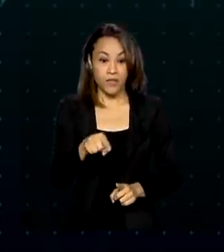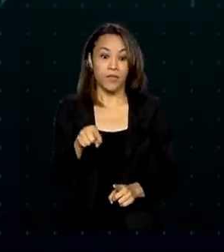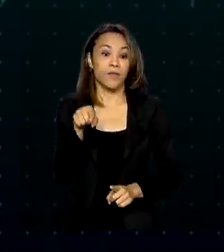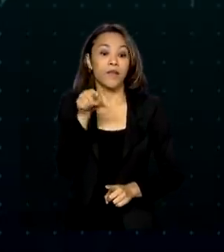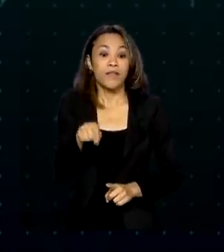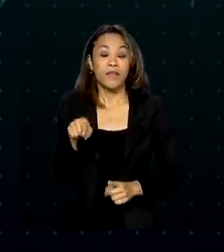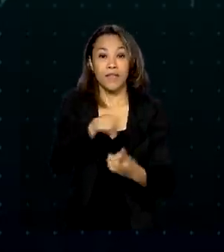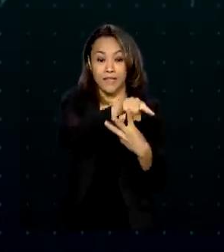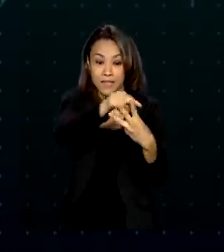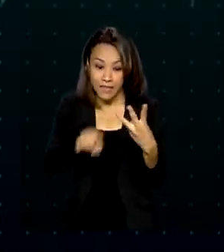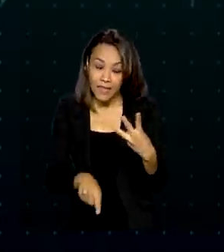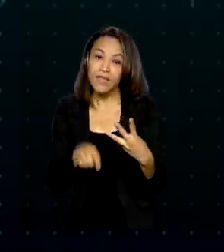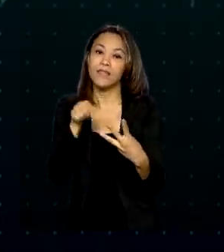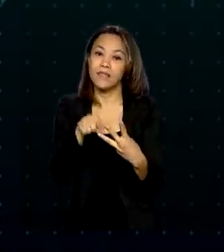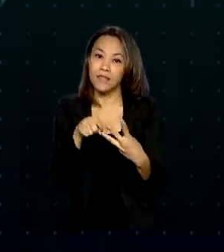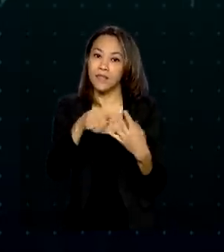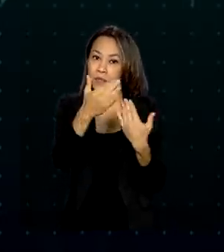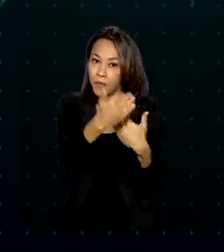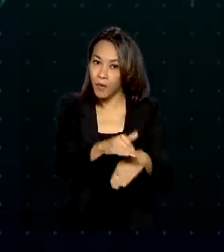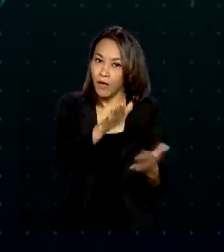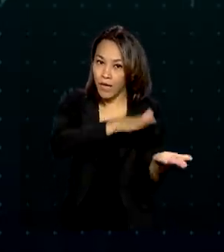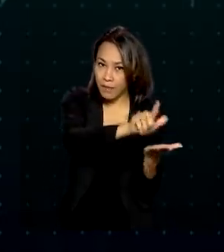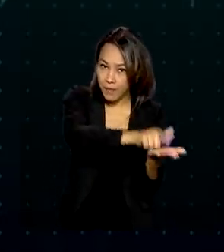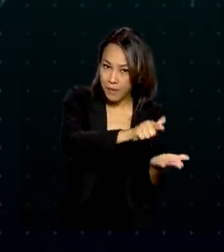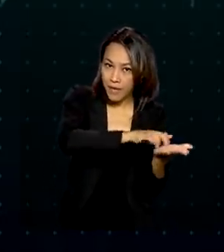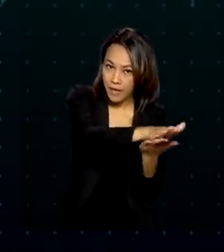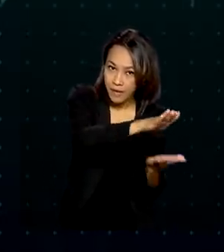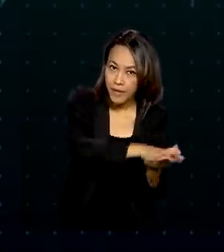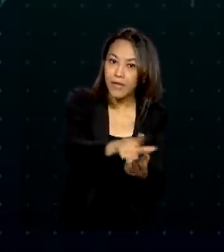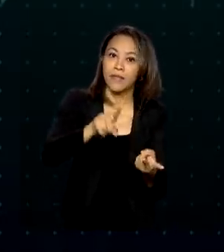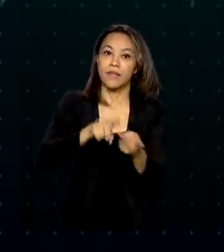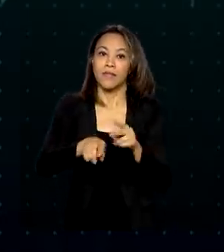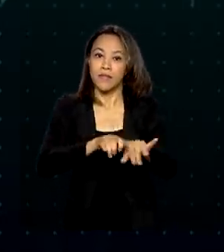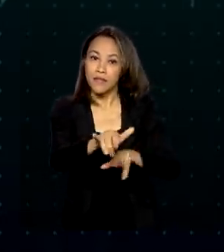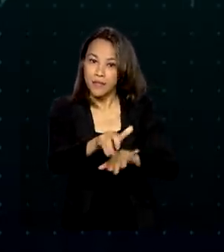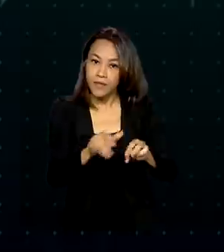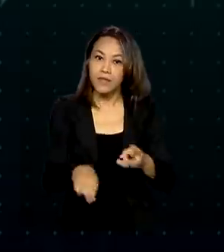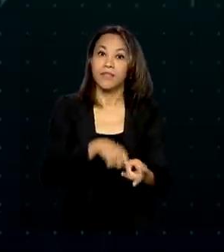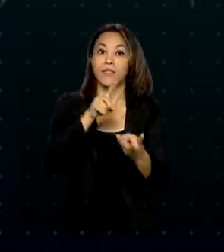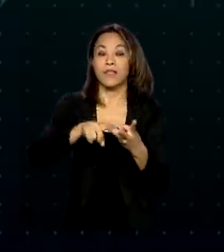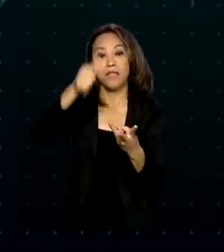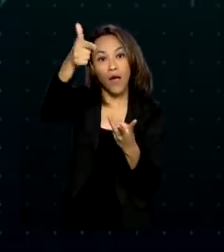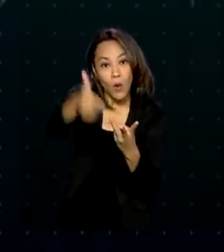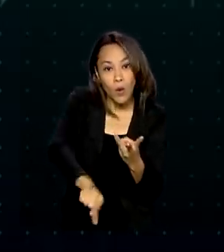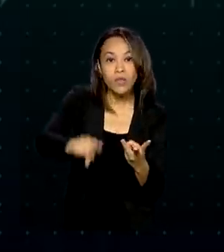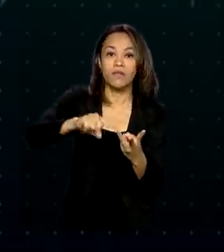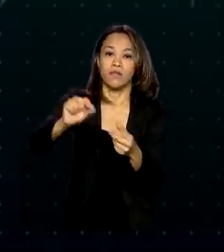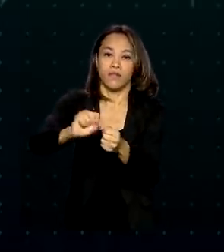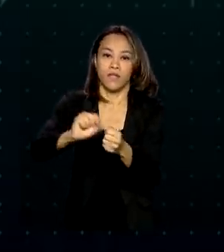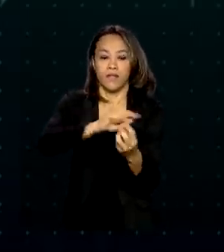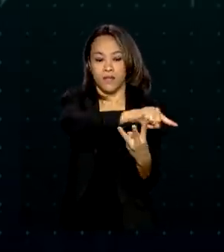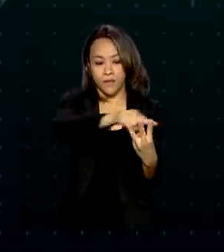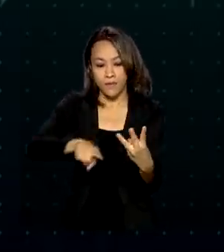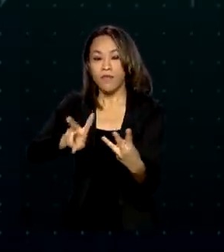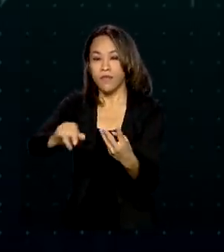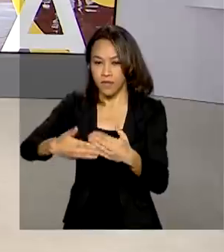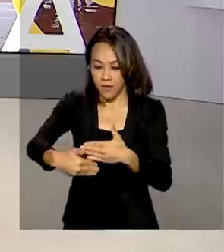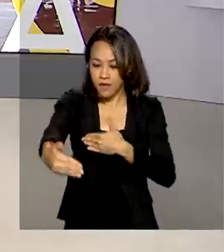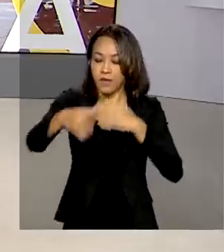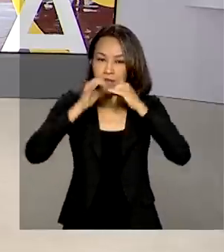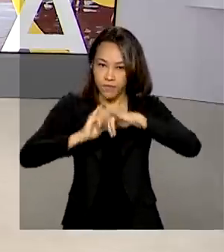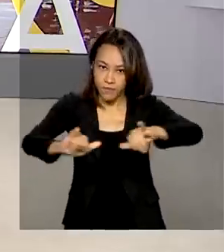versões do Enem, a impressa, a digital e a da reaplicação, serão divulgados.